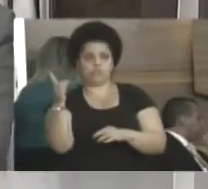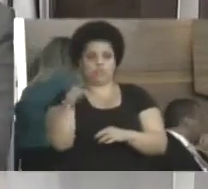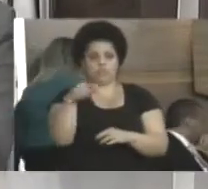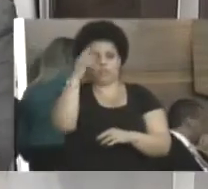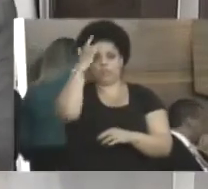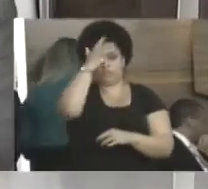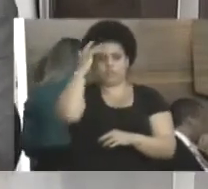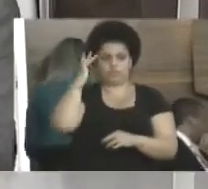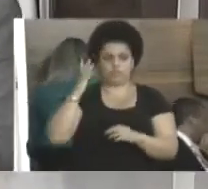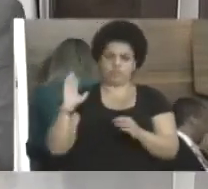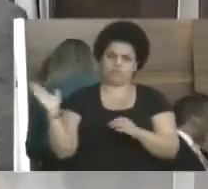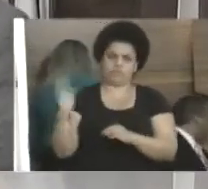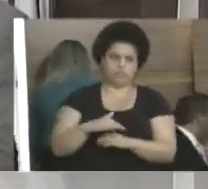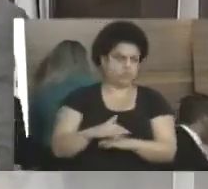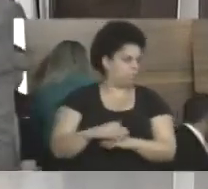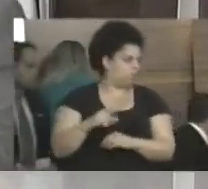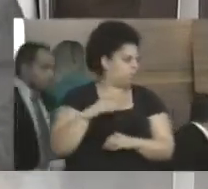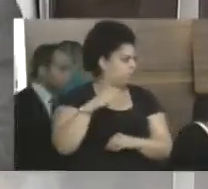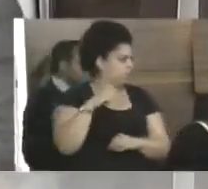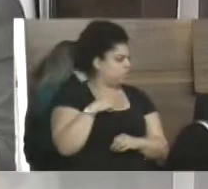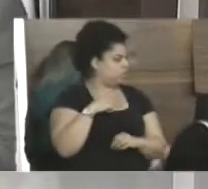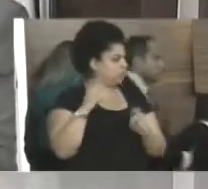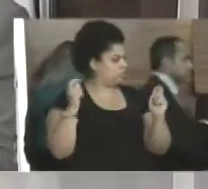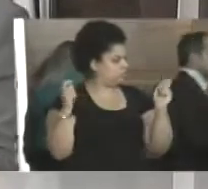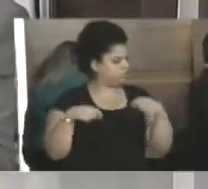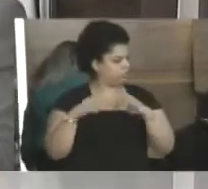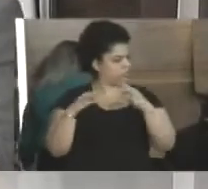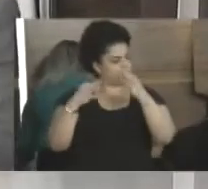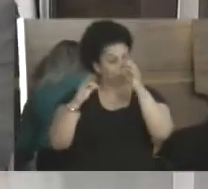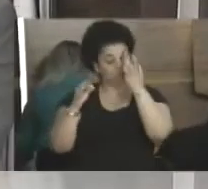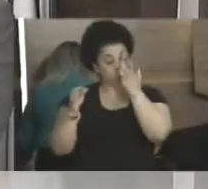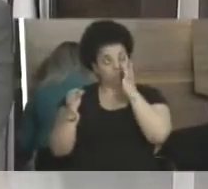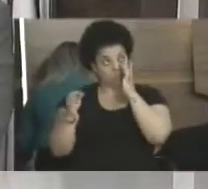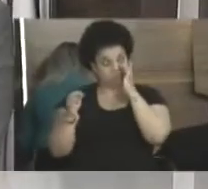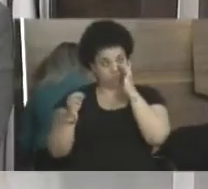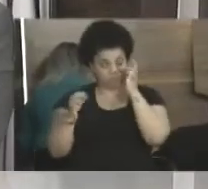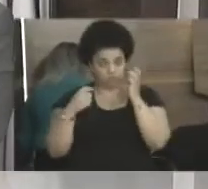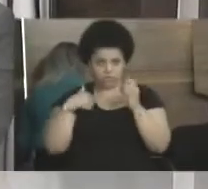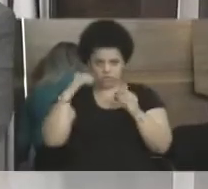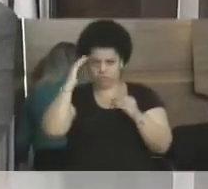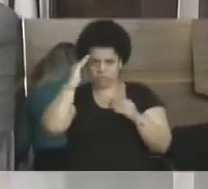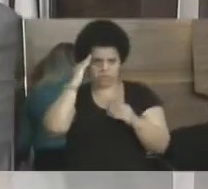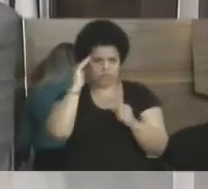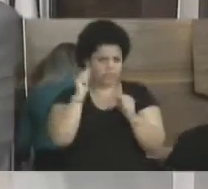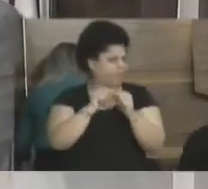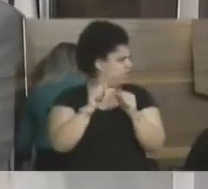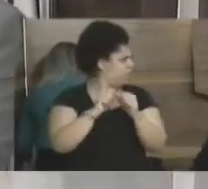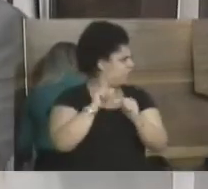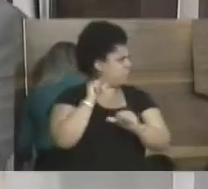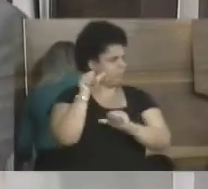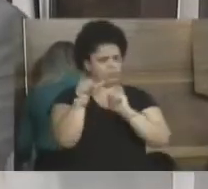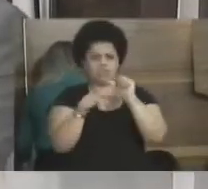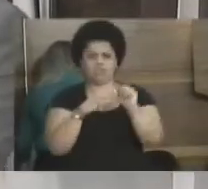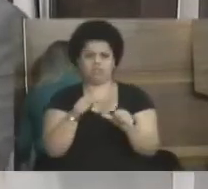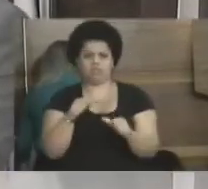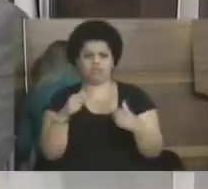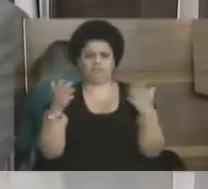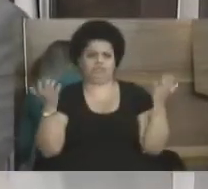como outras pessoas que vieram por conta da sua capacidade técnica, eu não estou entendendo fazer uma alteração para isso aqui.